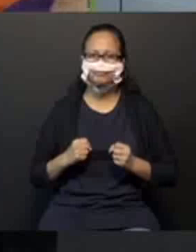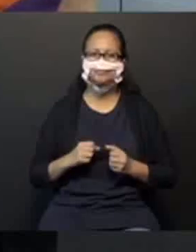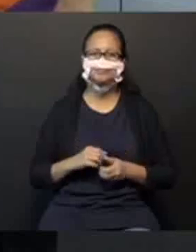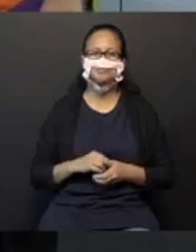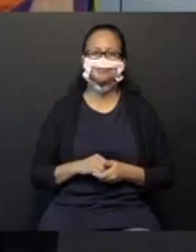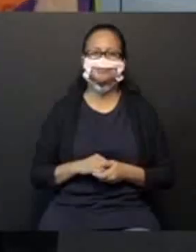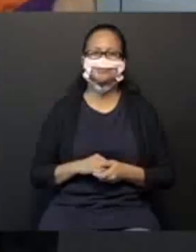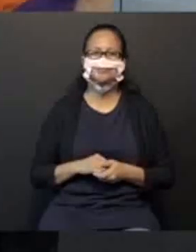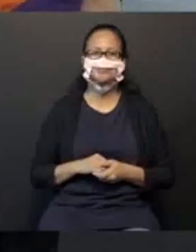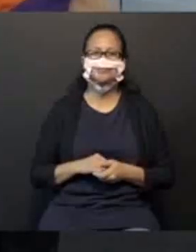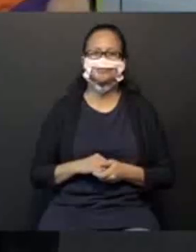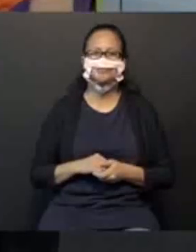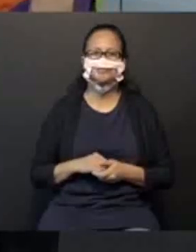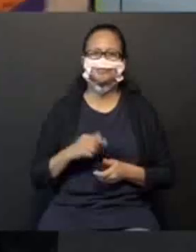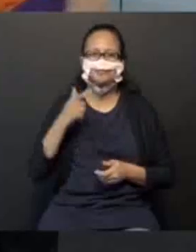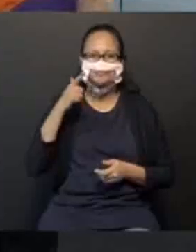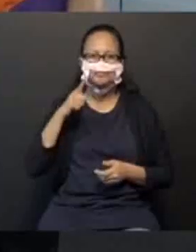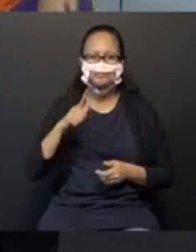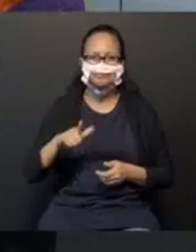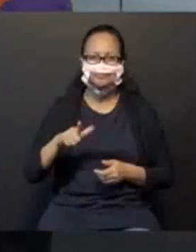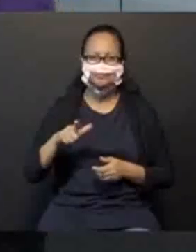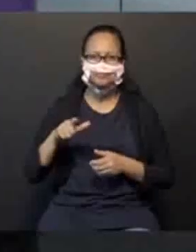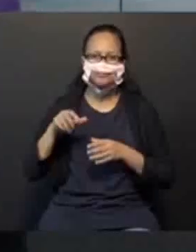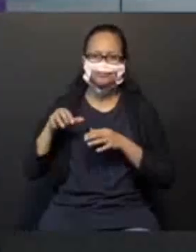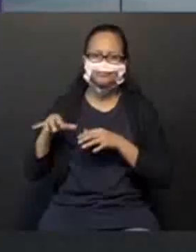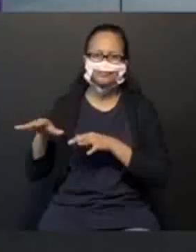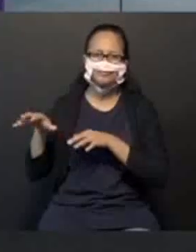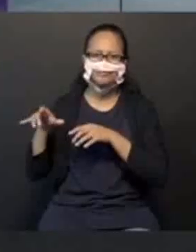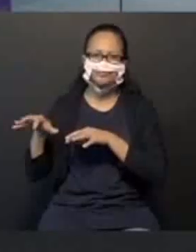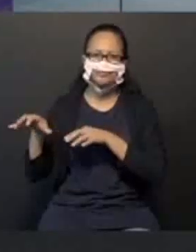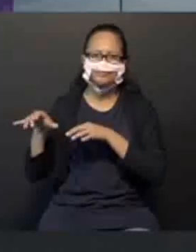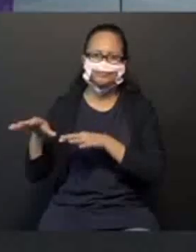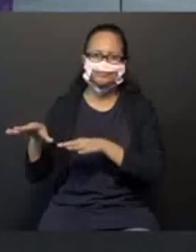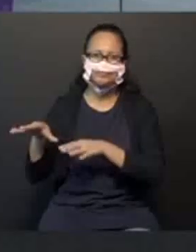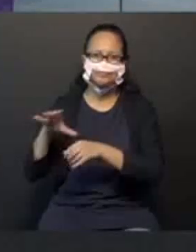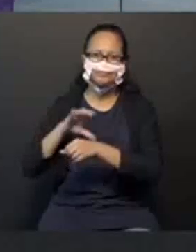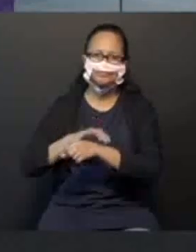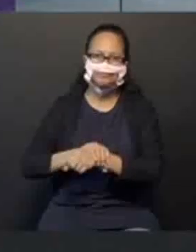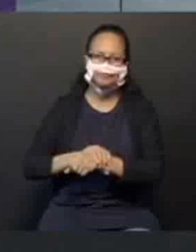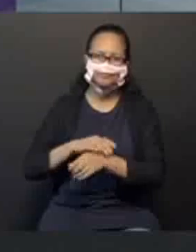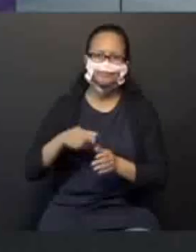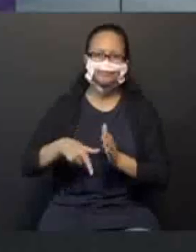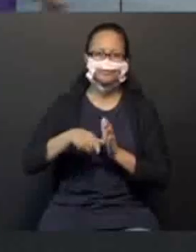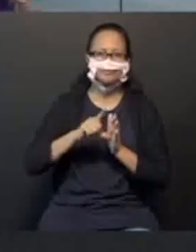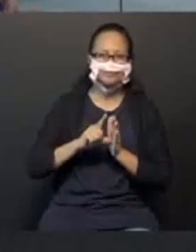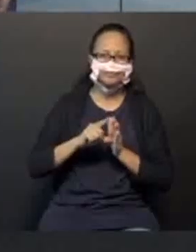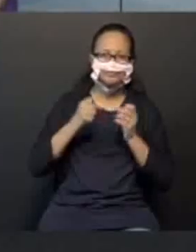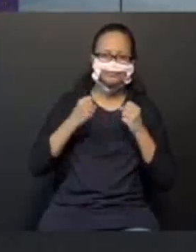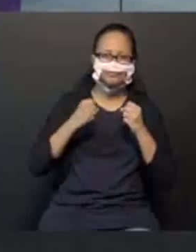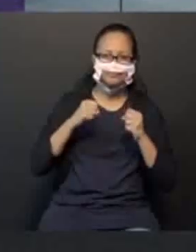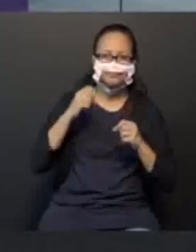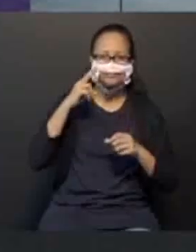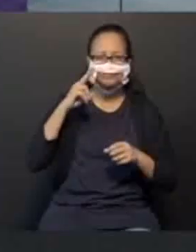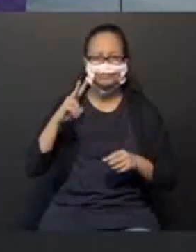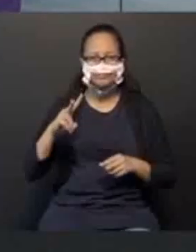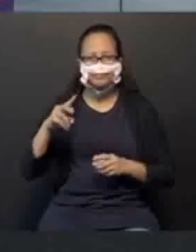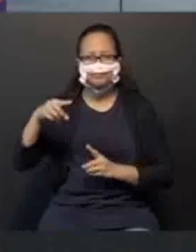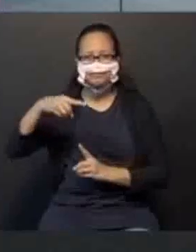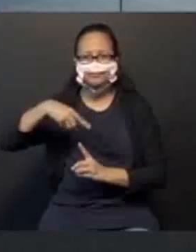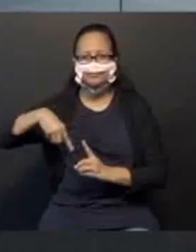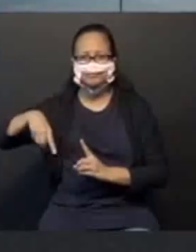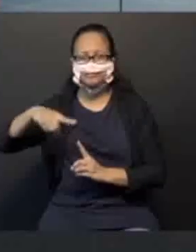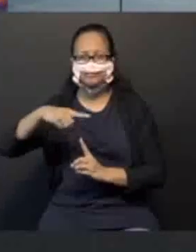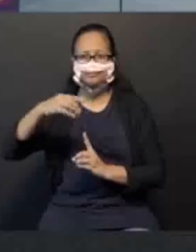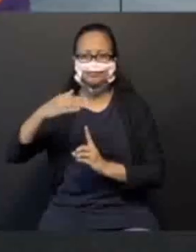nos movimentar com segurança, antes de tudo, você tem que observar o que está ao seu redor. O que está à